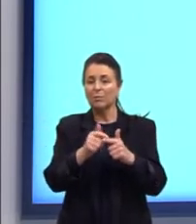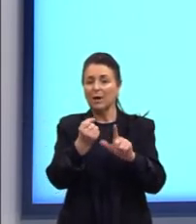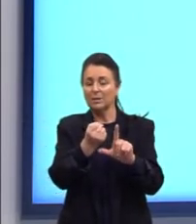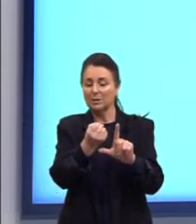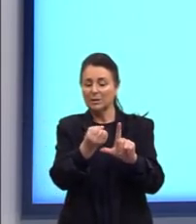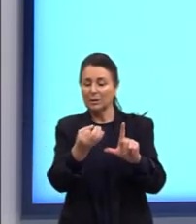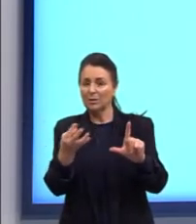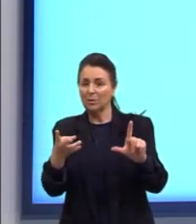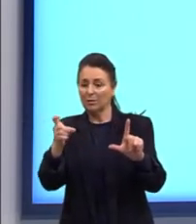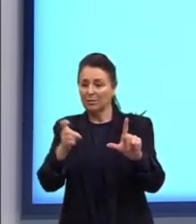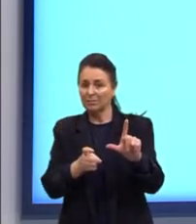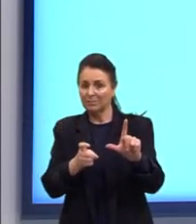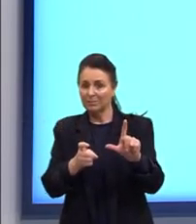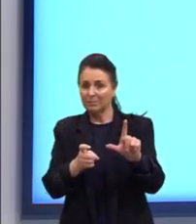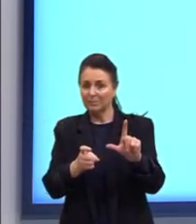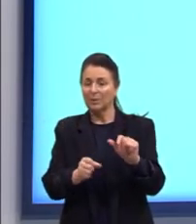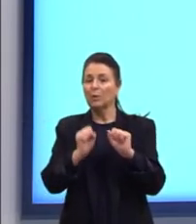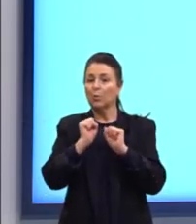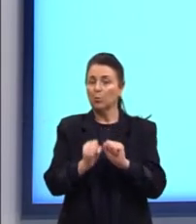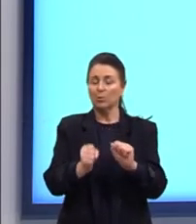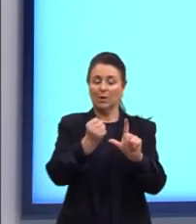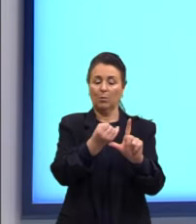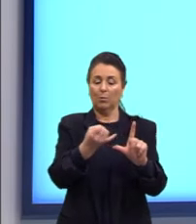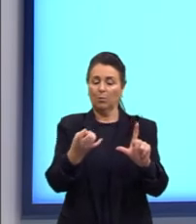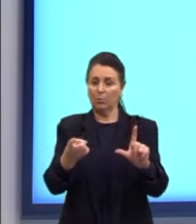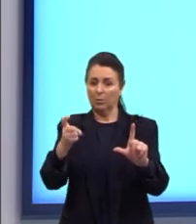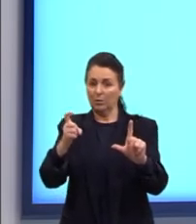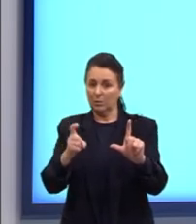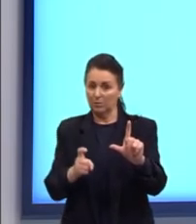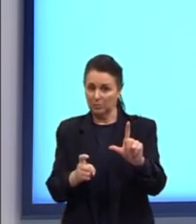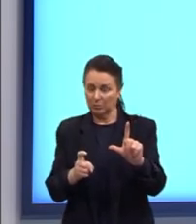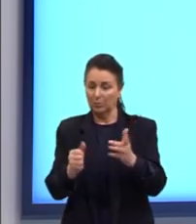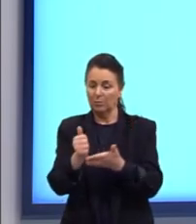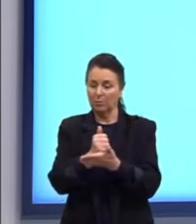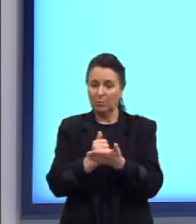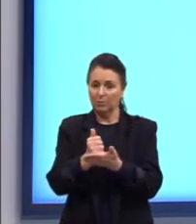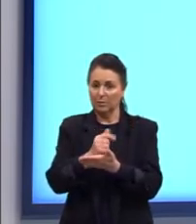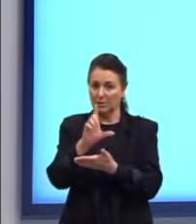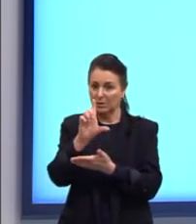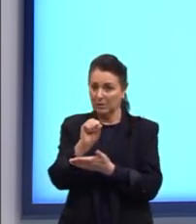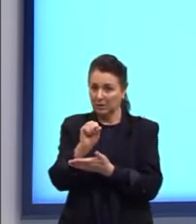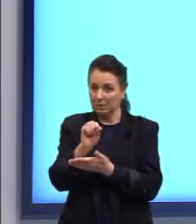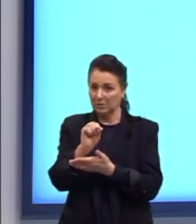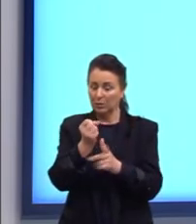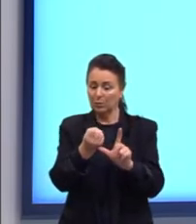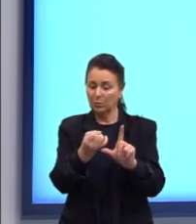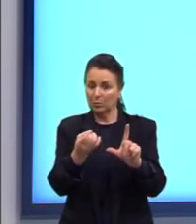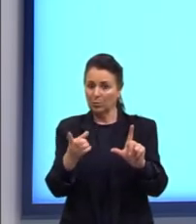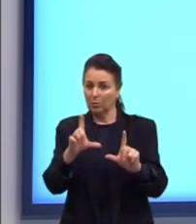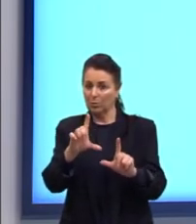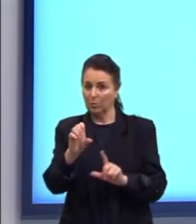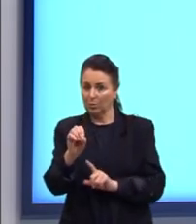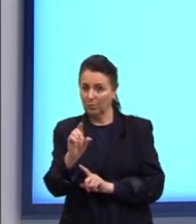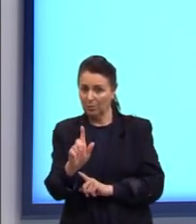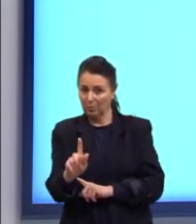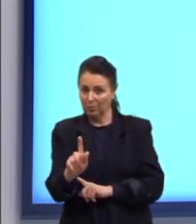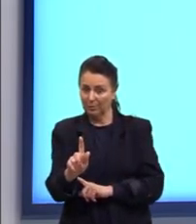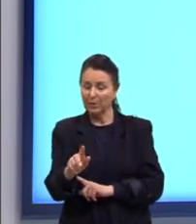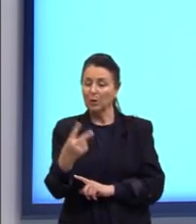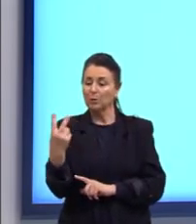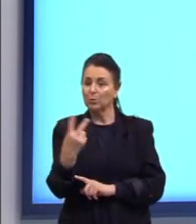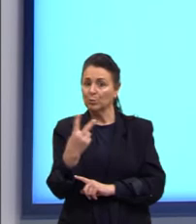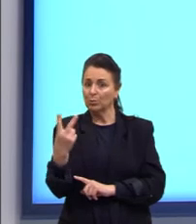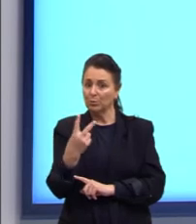Então, eu posso aplicar o logaritmo, né, mantendo a base 10 do nosso logaritmo, aplicar, então, nos dois